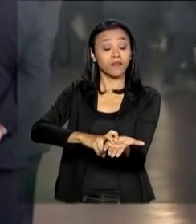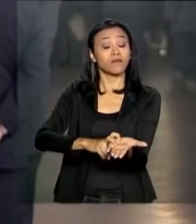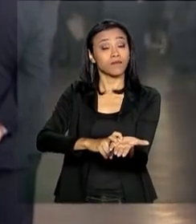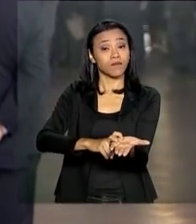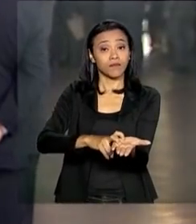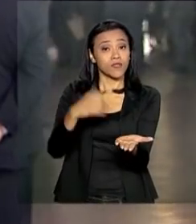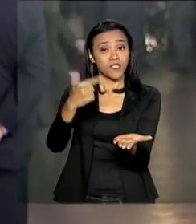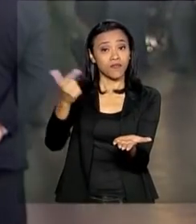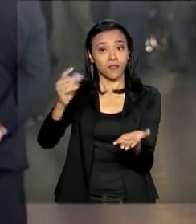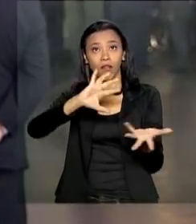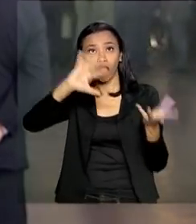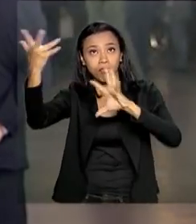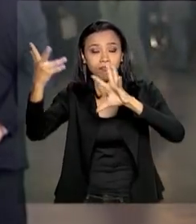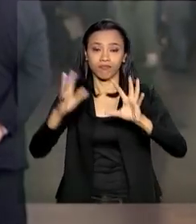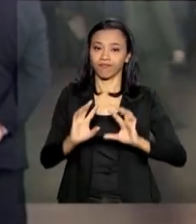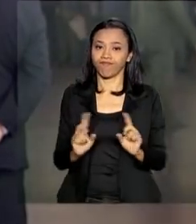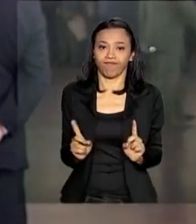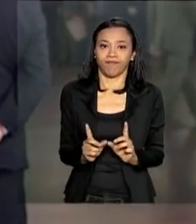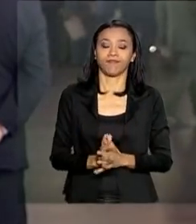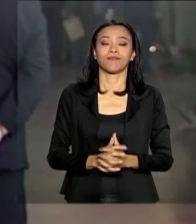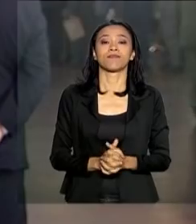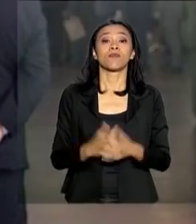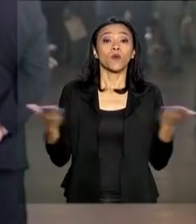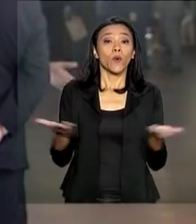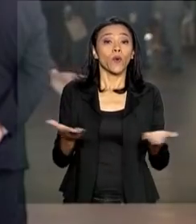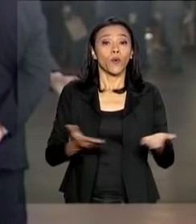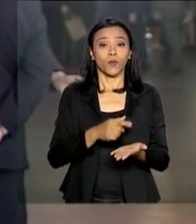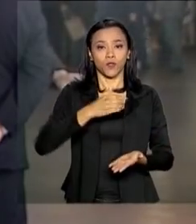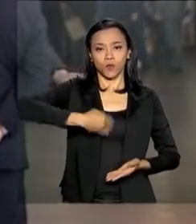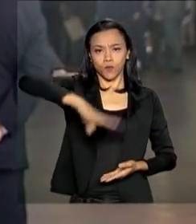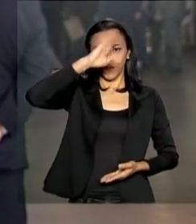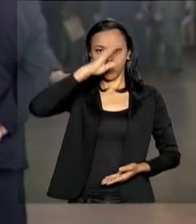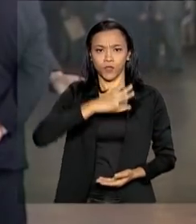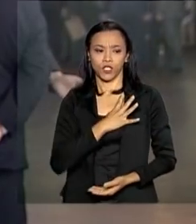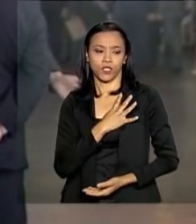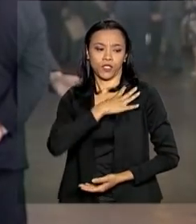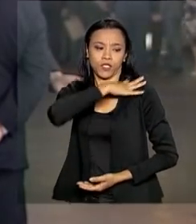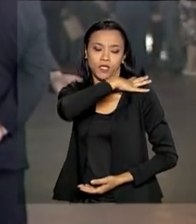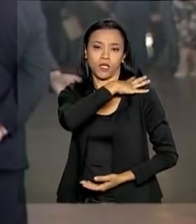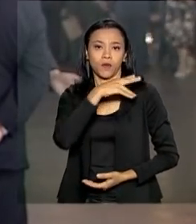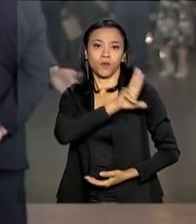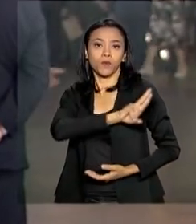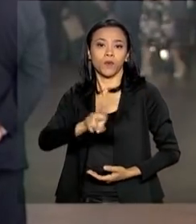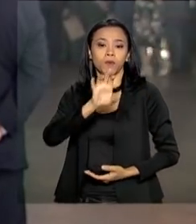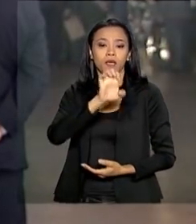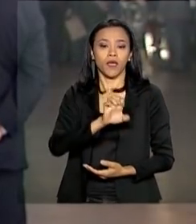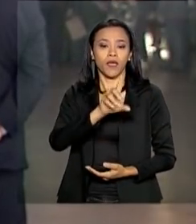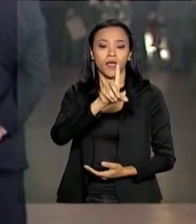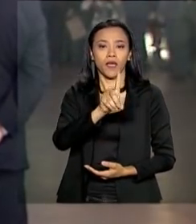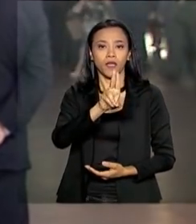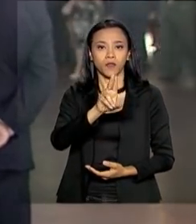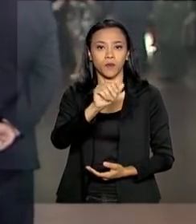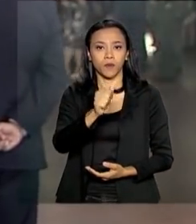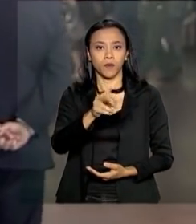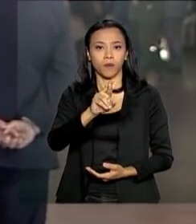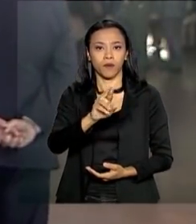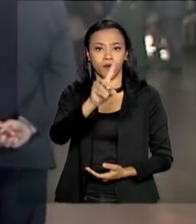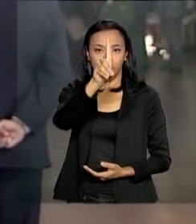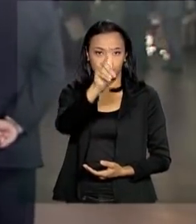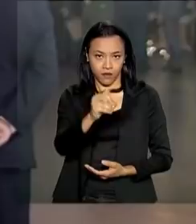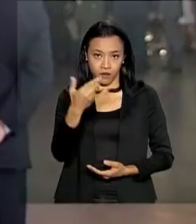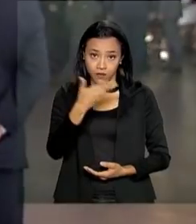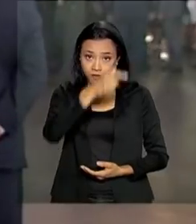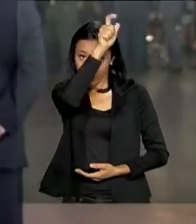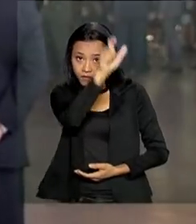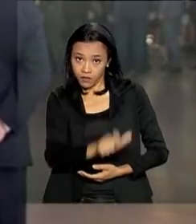contratempos. O comandante atual do Exército Brasileiro, General Eduardo Dias da Costa Vilas Boas,